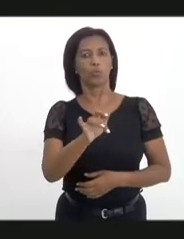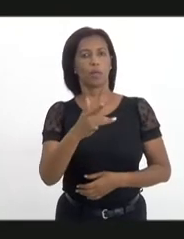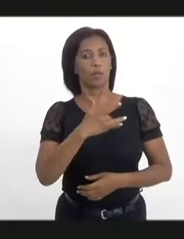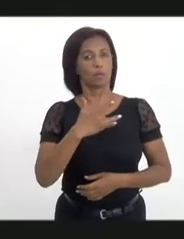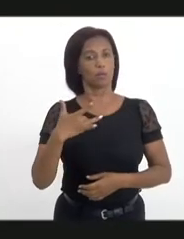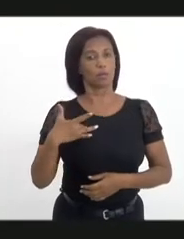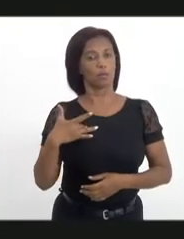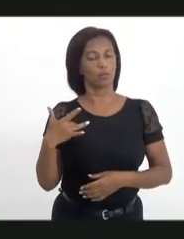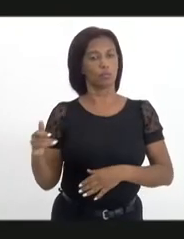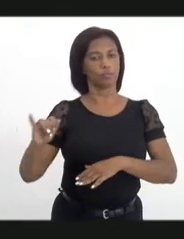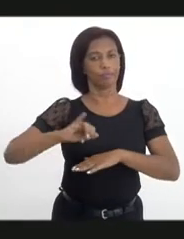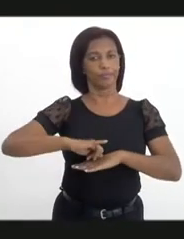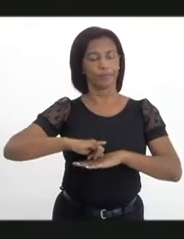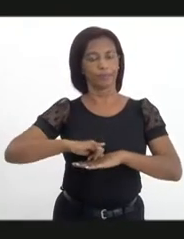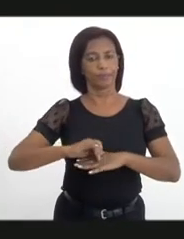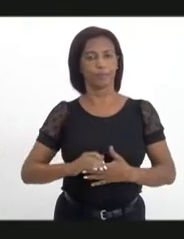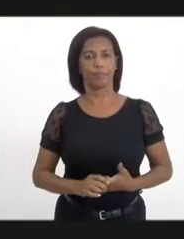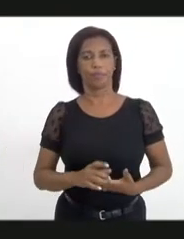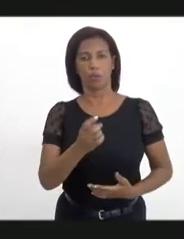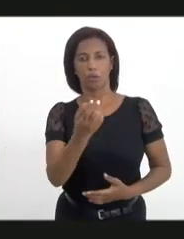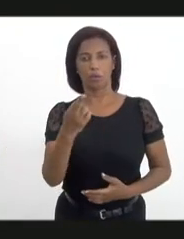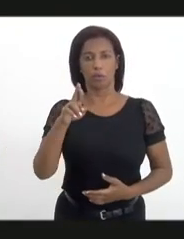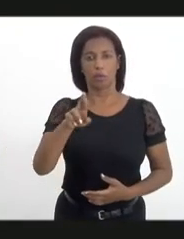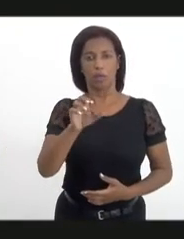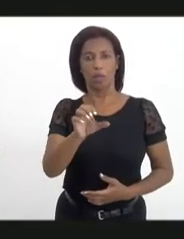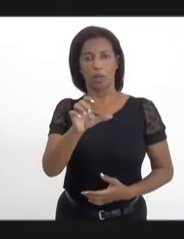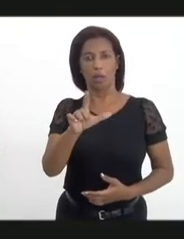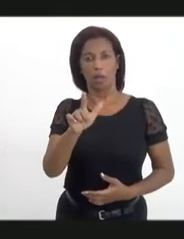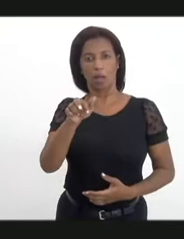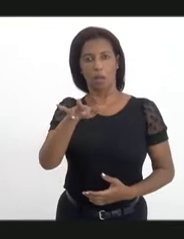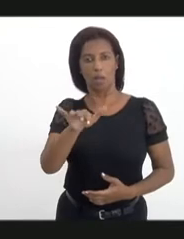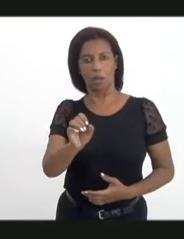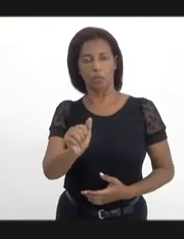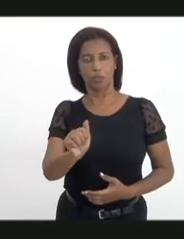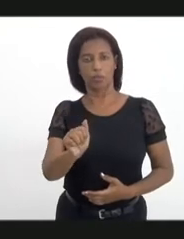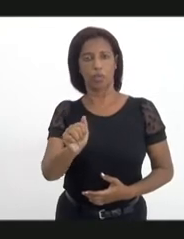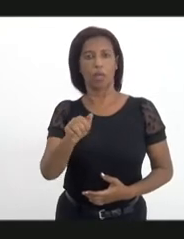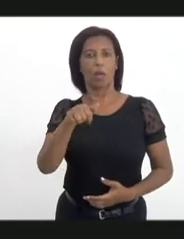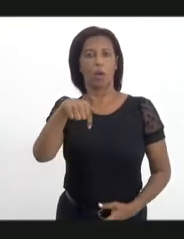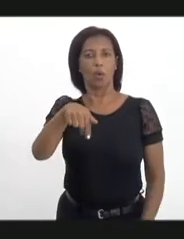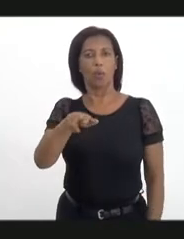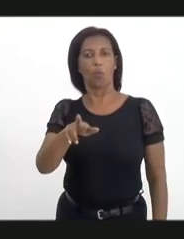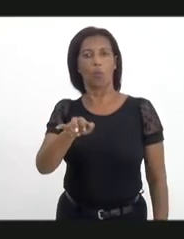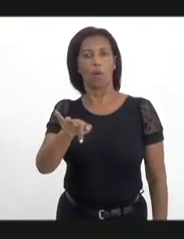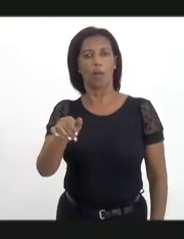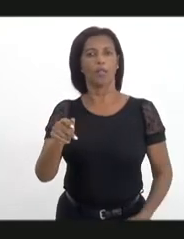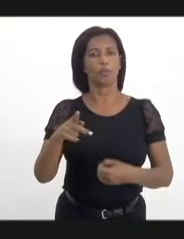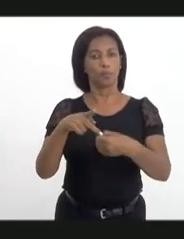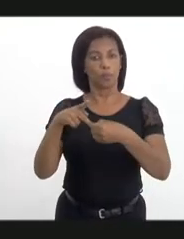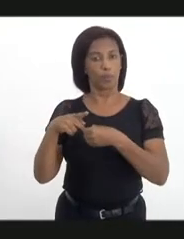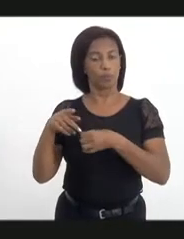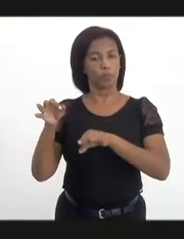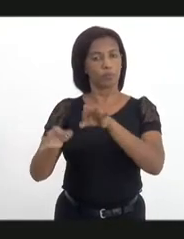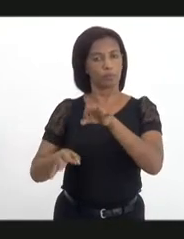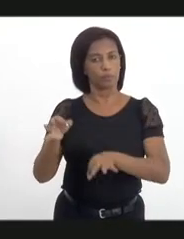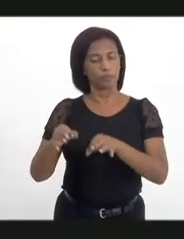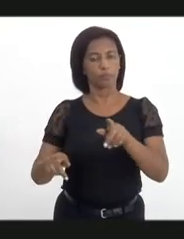Saúde da Capital. Doutora Cláudia Martins, quaresma, promotora de Justiça.